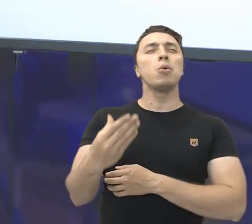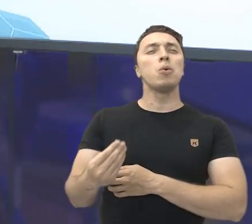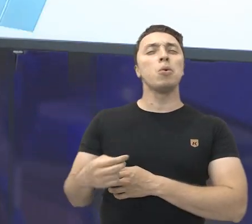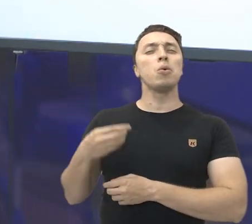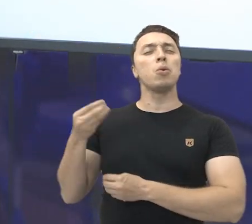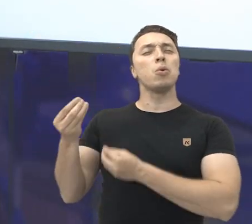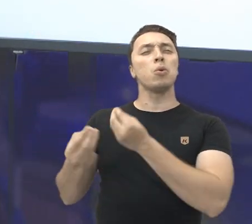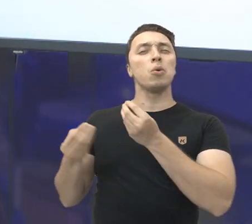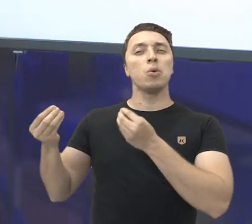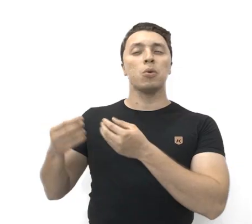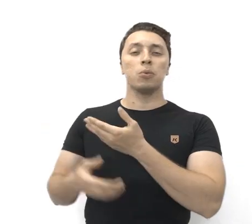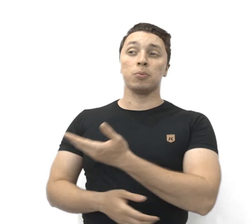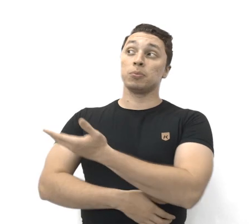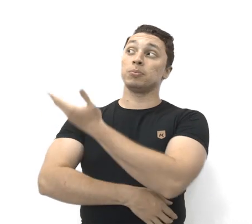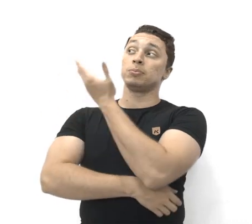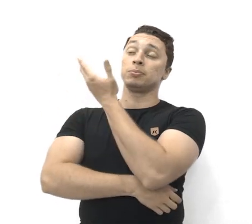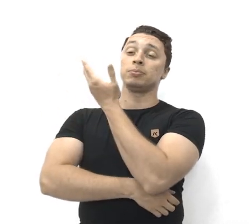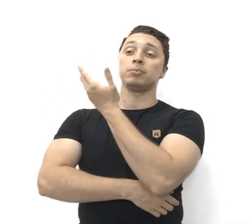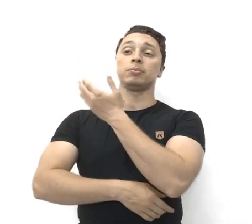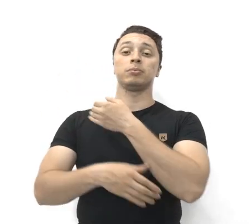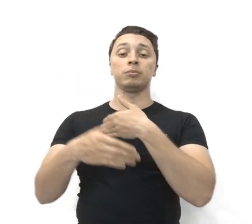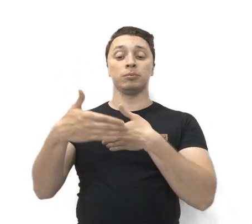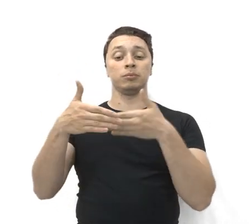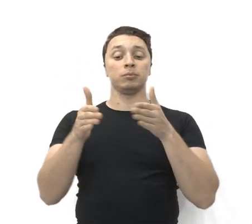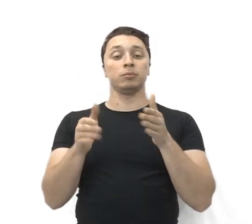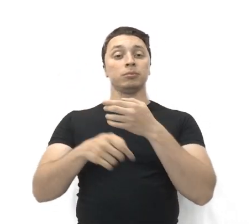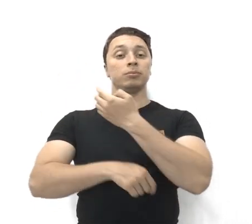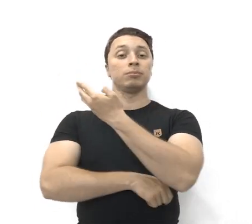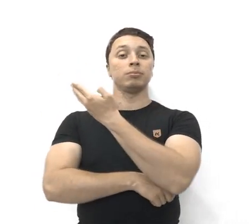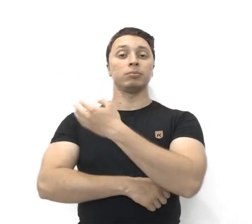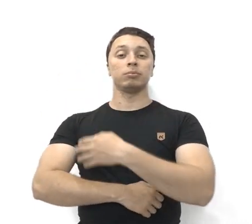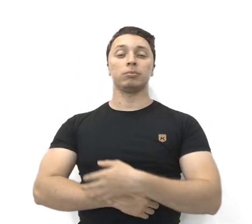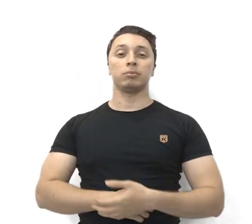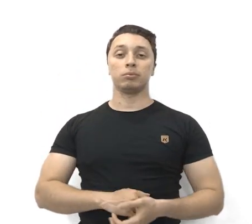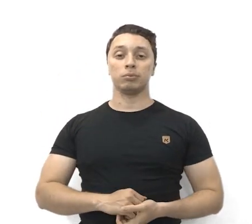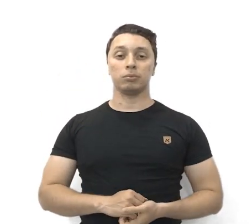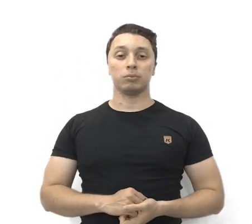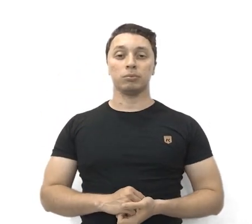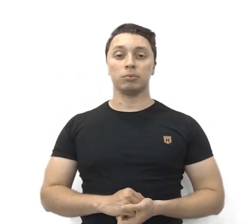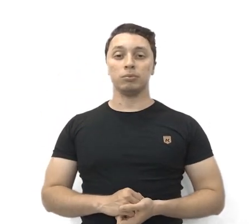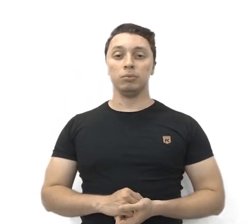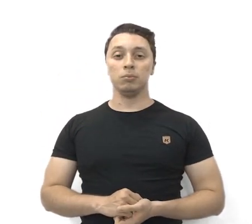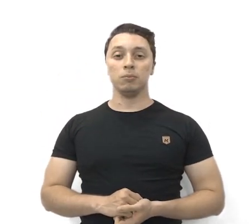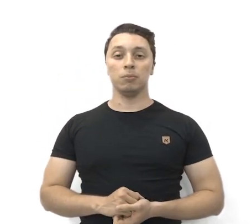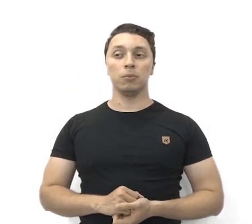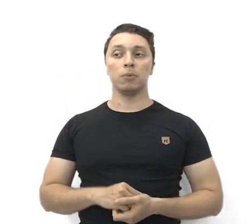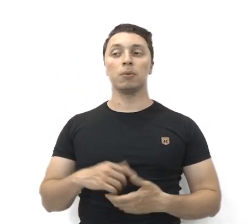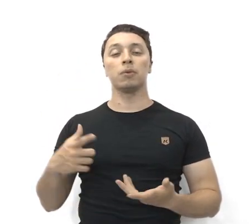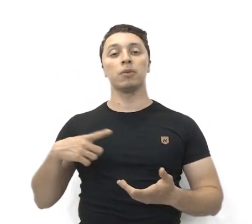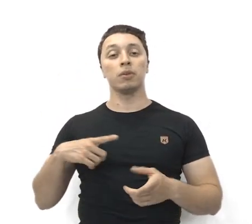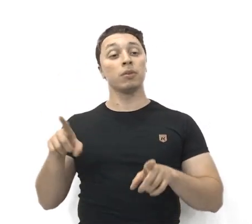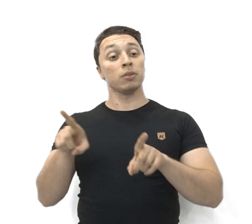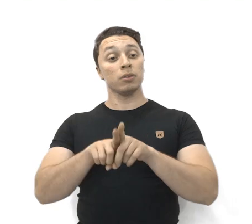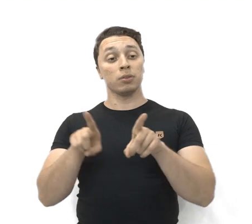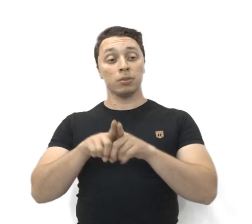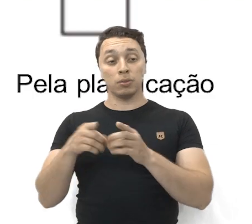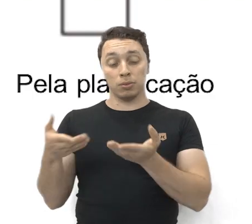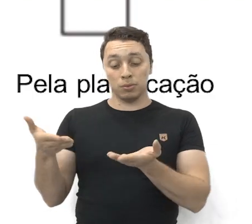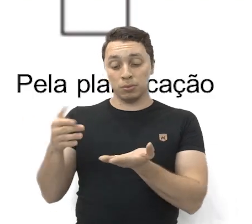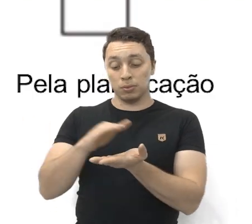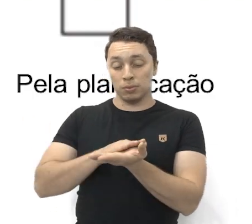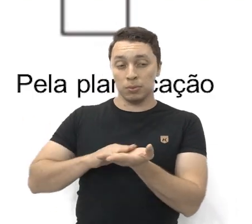E a forma? Olha a forma do cubo aí. Bem como por sua planificação.